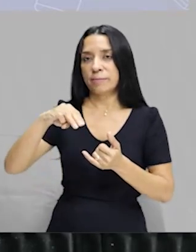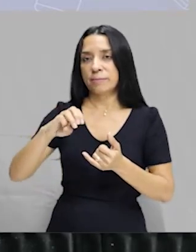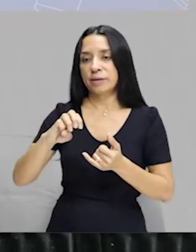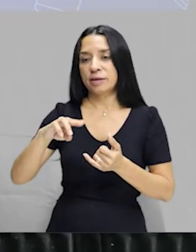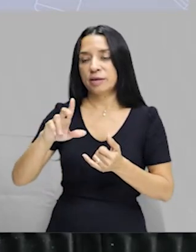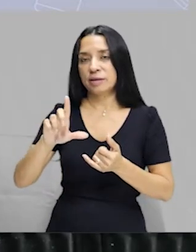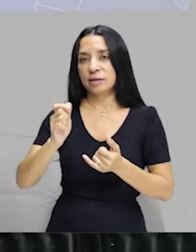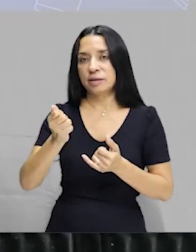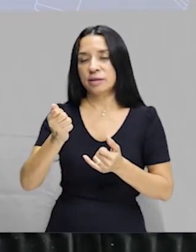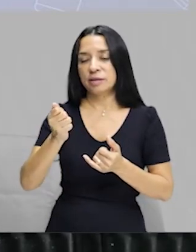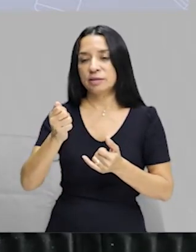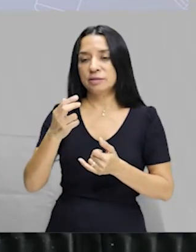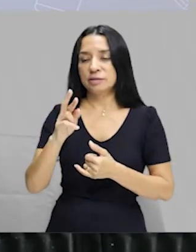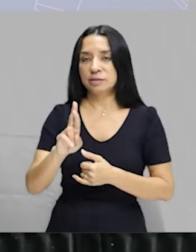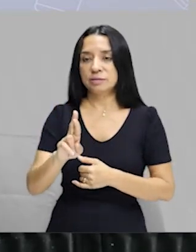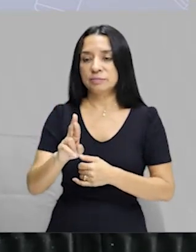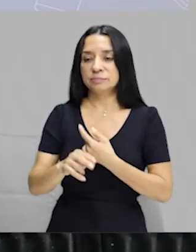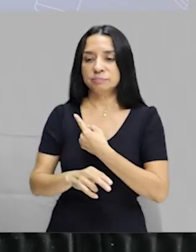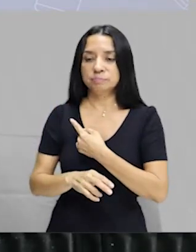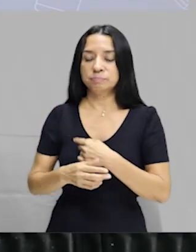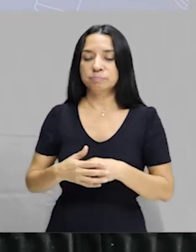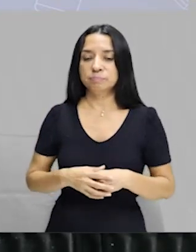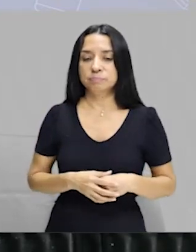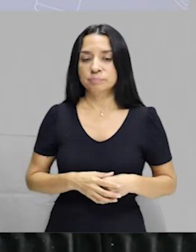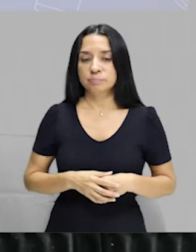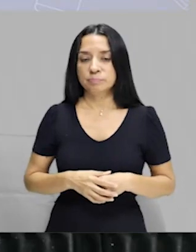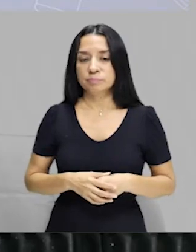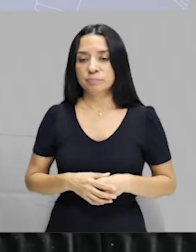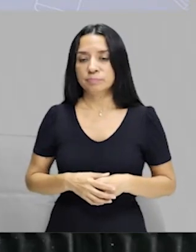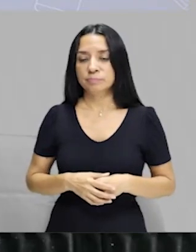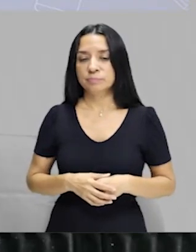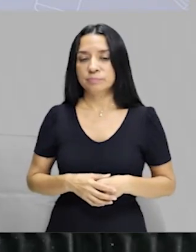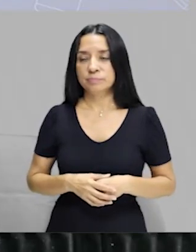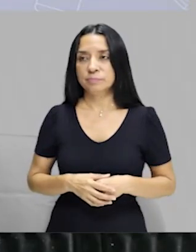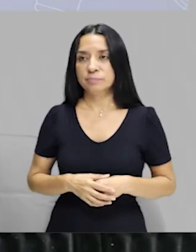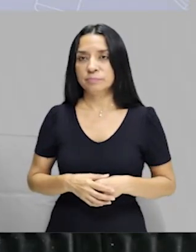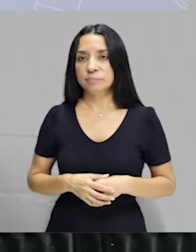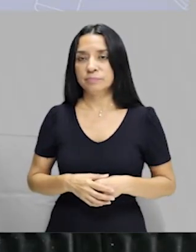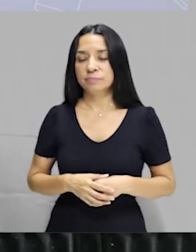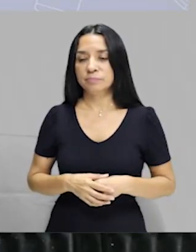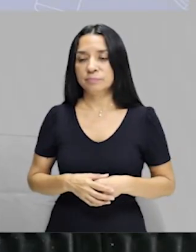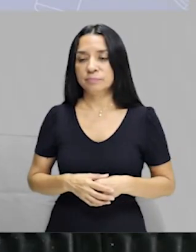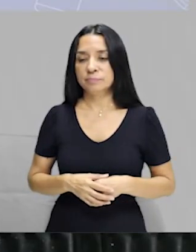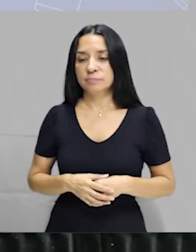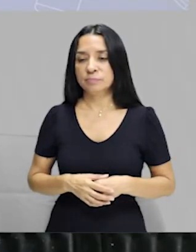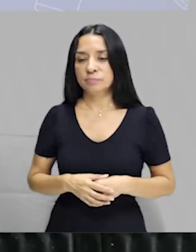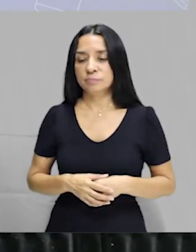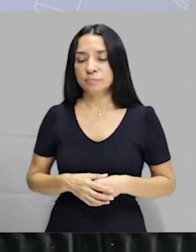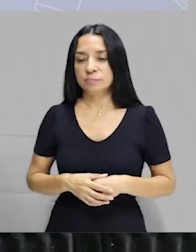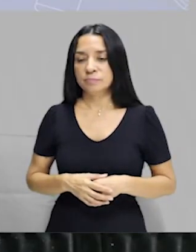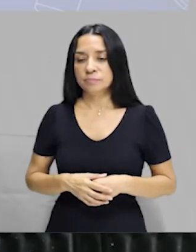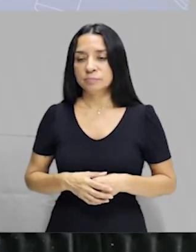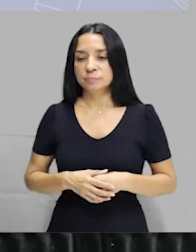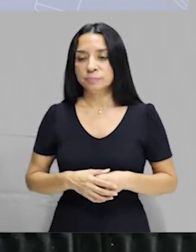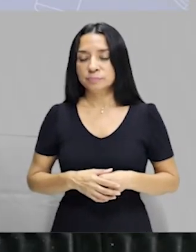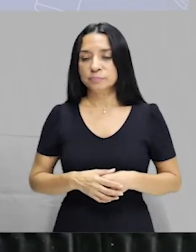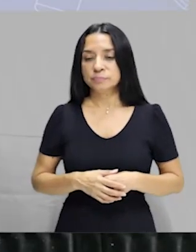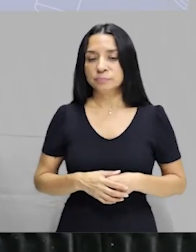me assemero muito a meu padre. Eu me assemero.